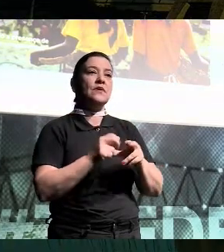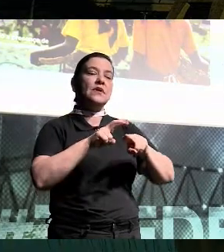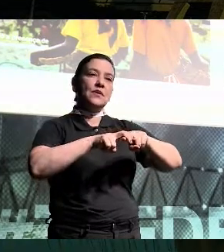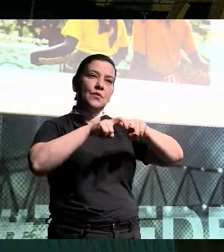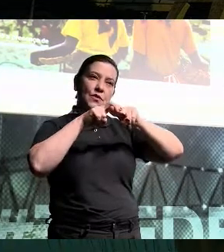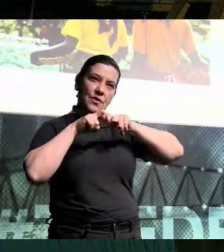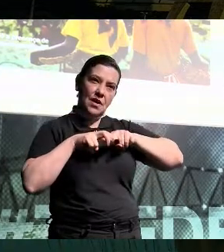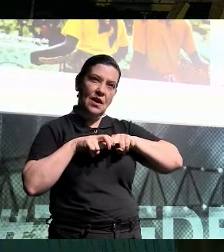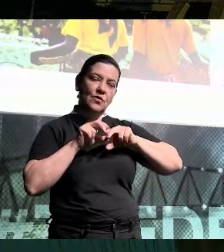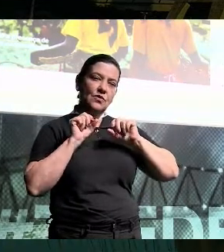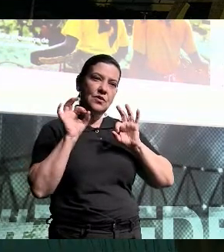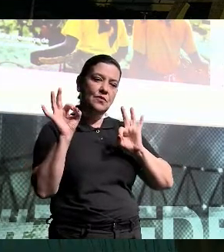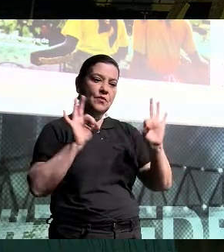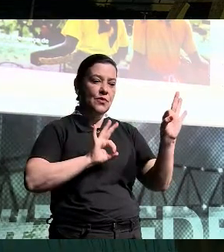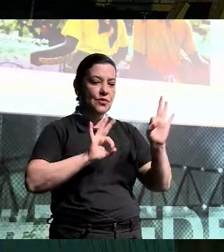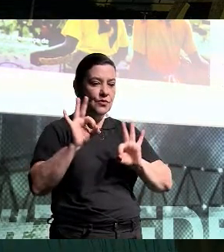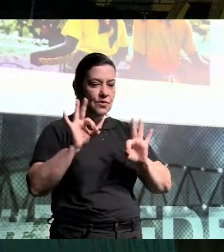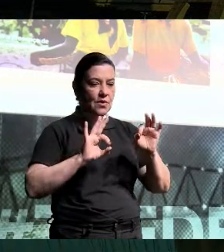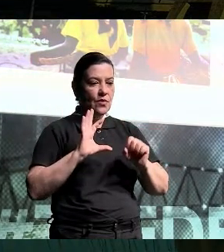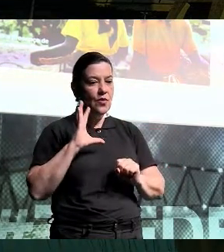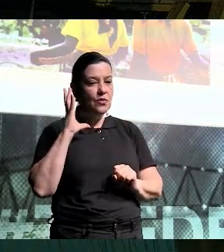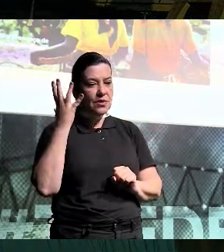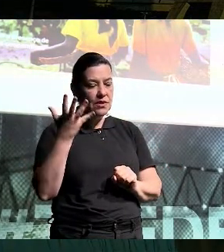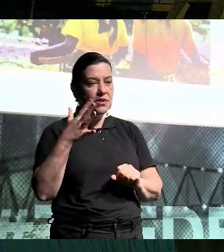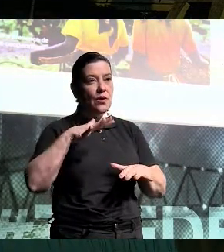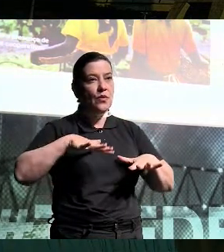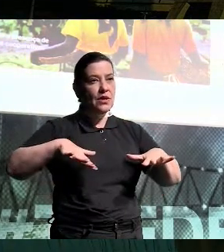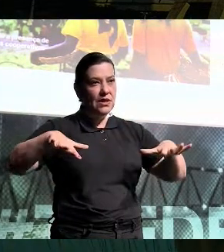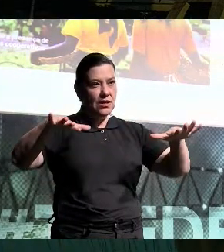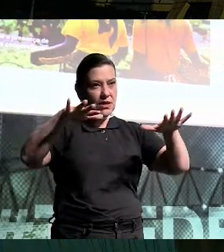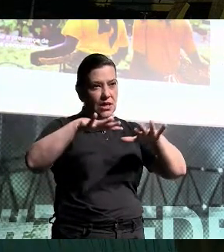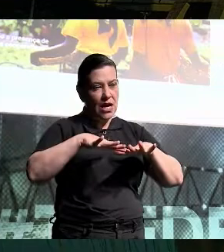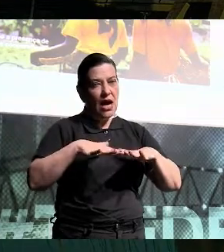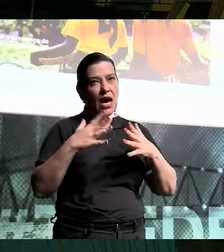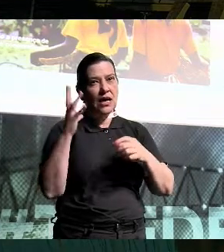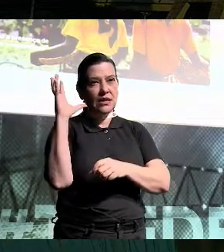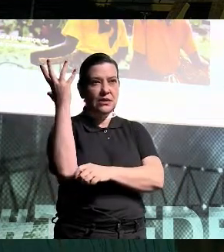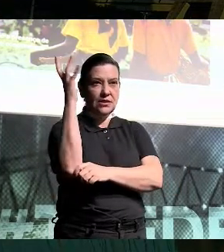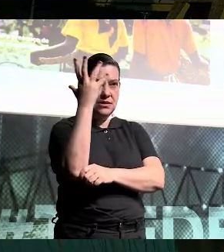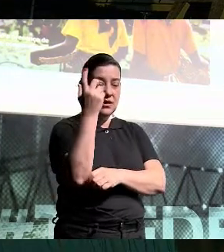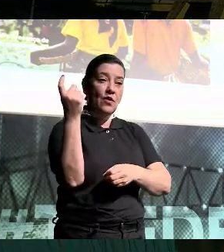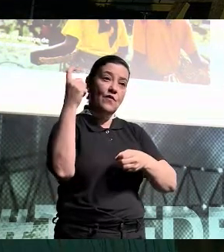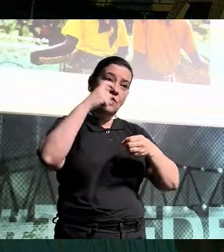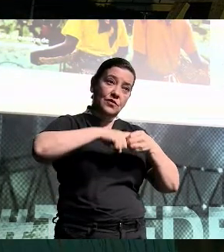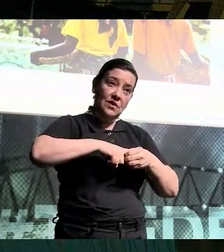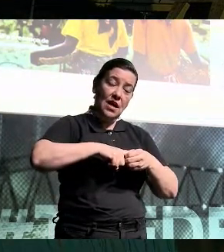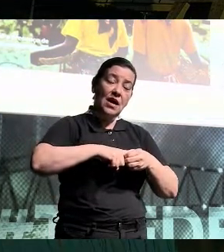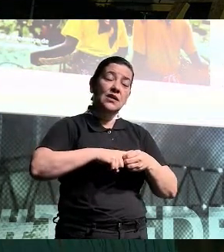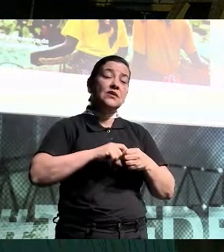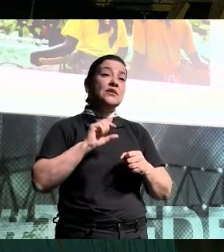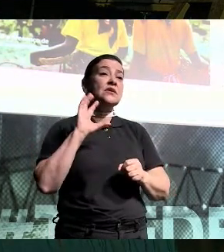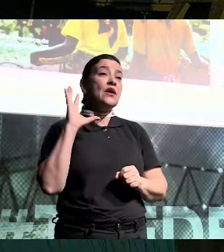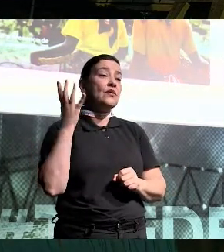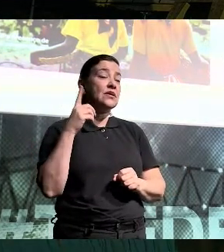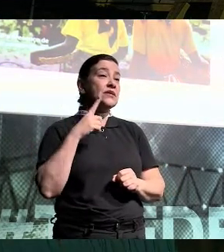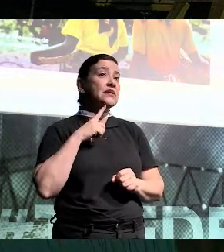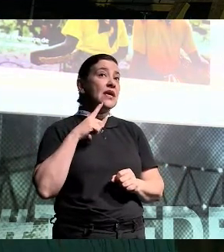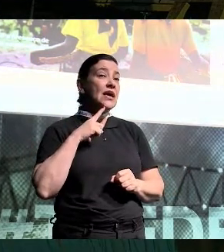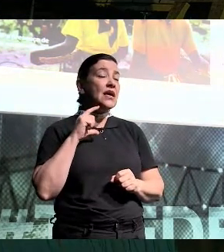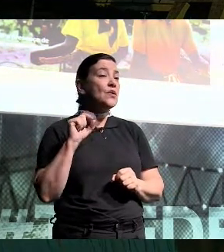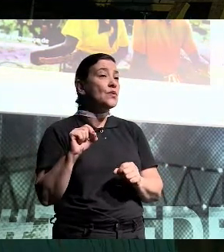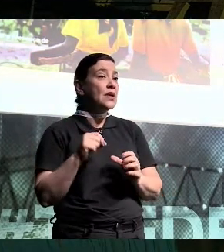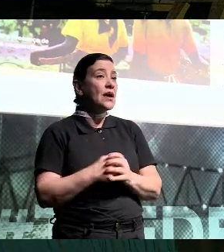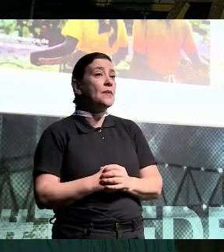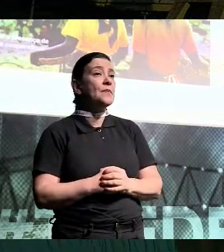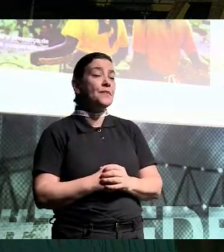dessa produção acontecer em áreas nativas ou áreas regeneradas, tem, naturalmente, um recorte de